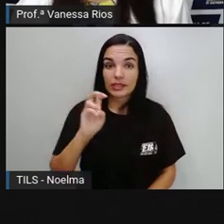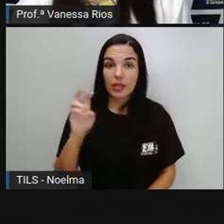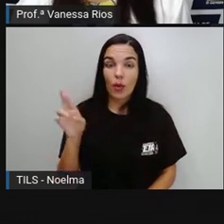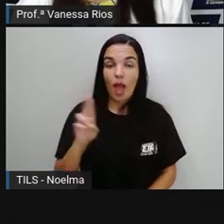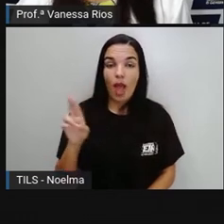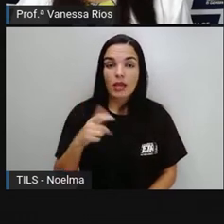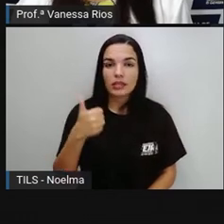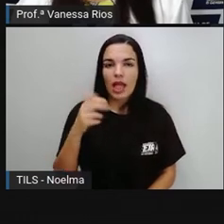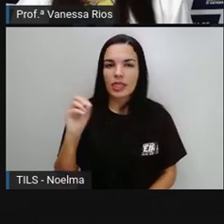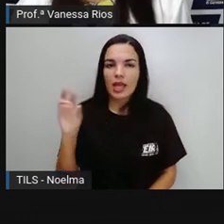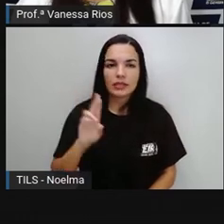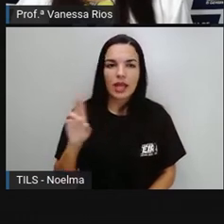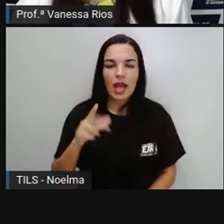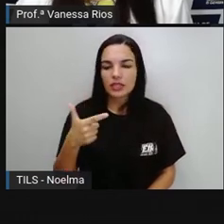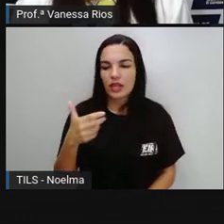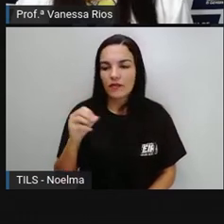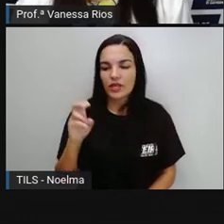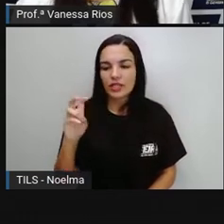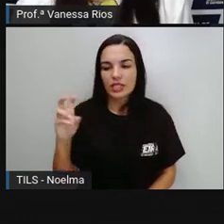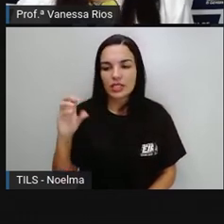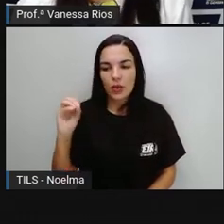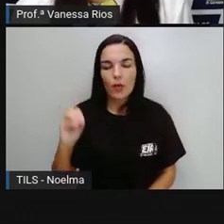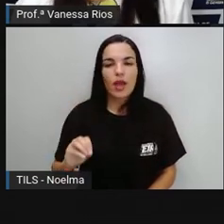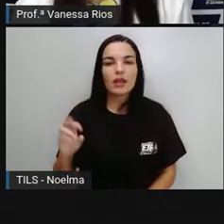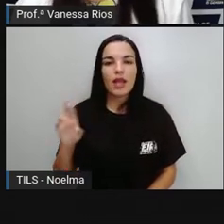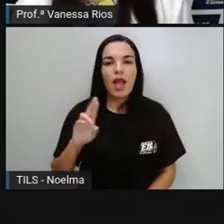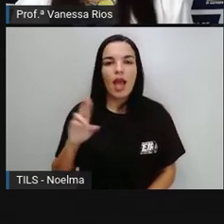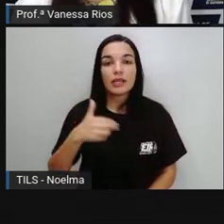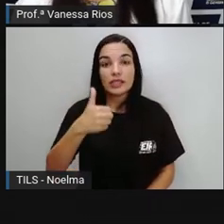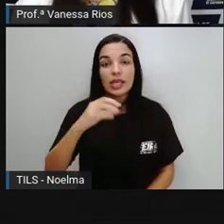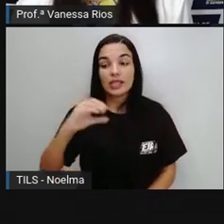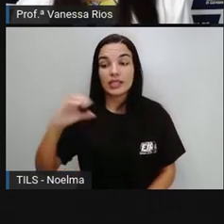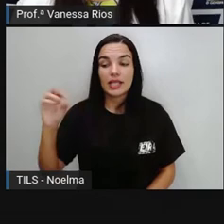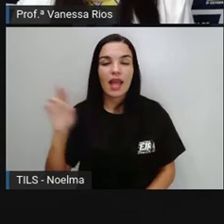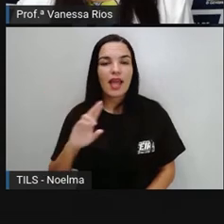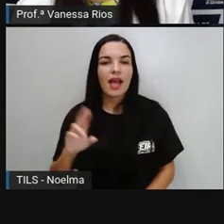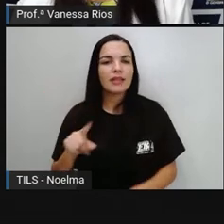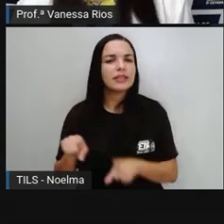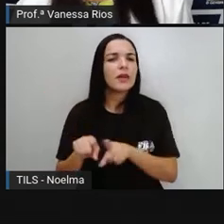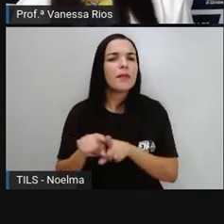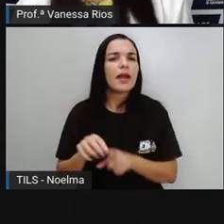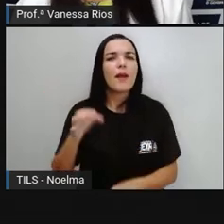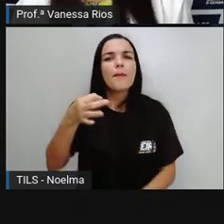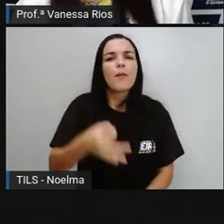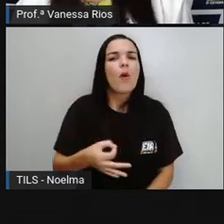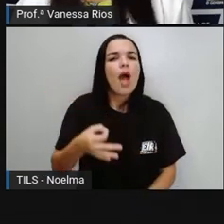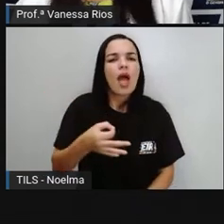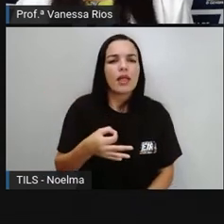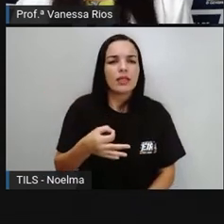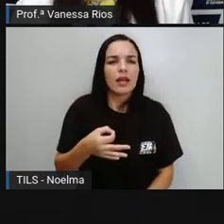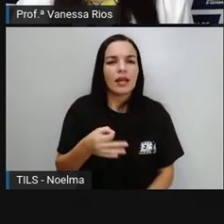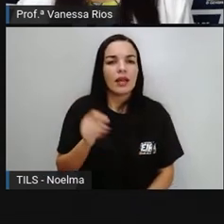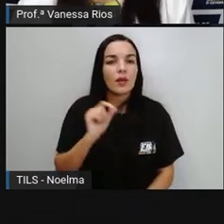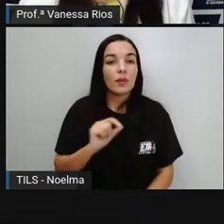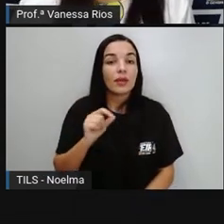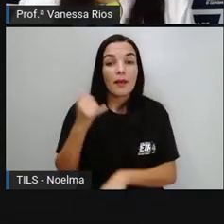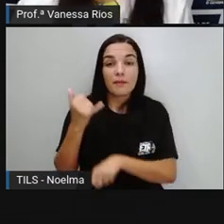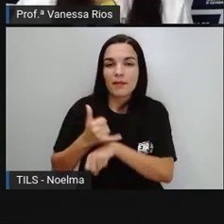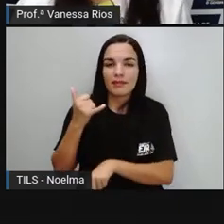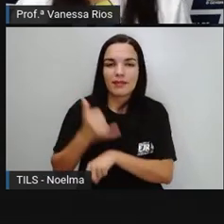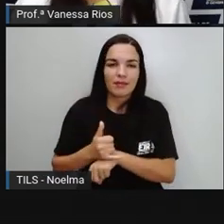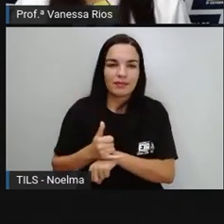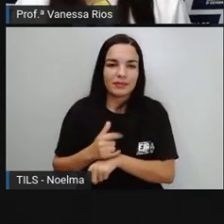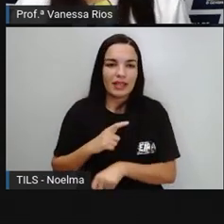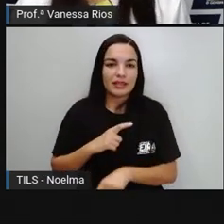De 10 De 20 De 50 De 100 E também As moedas Que são feitas Aí utilizando Metais